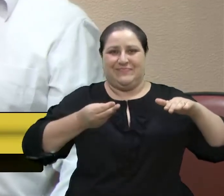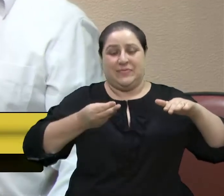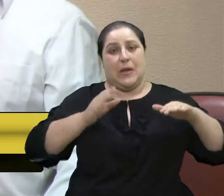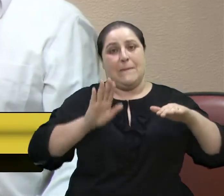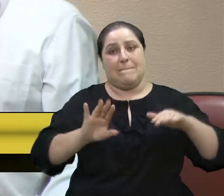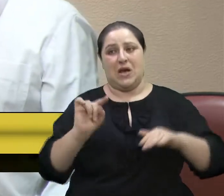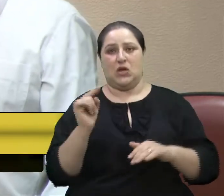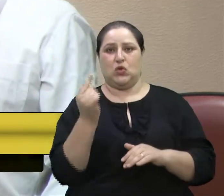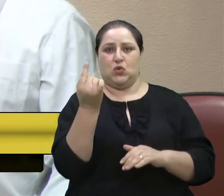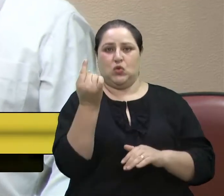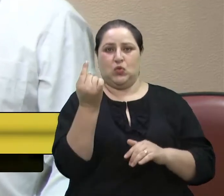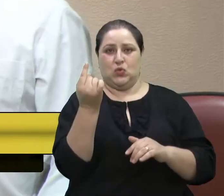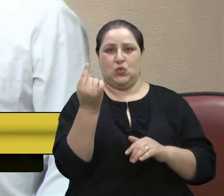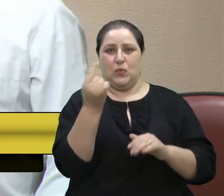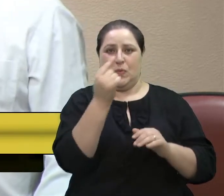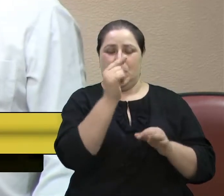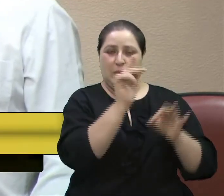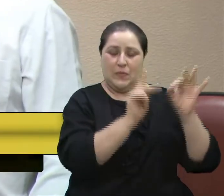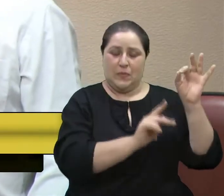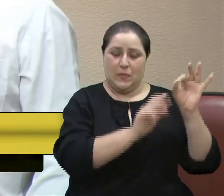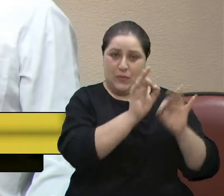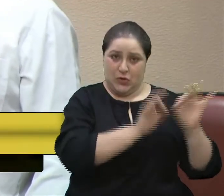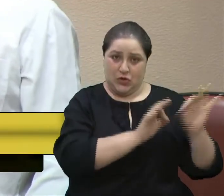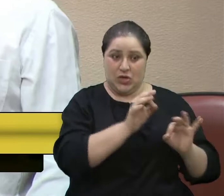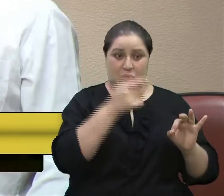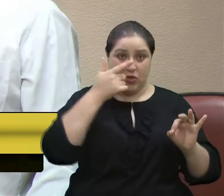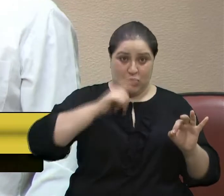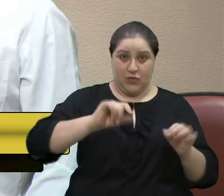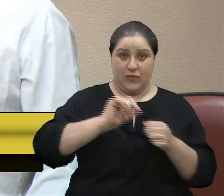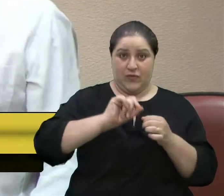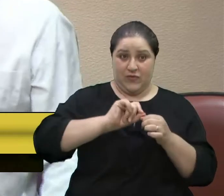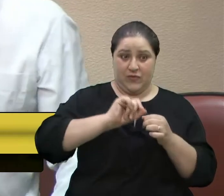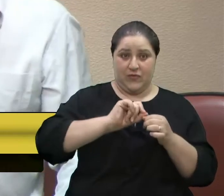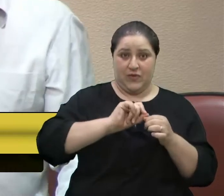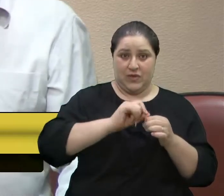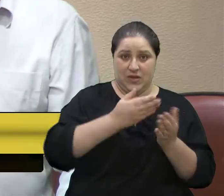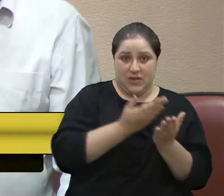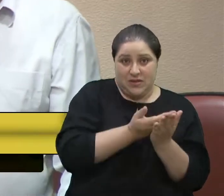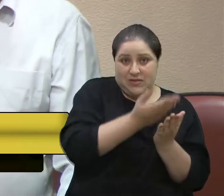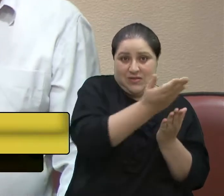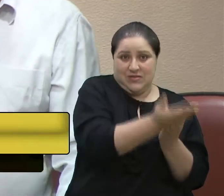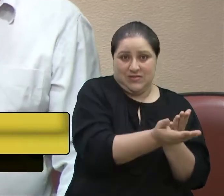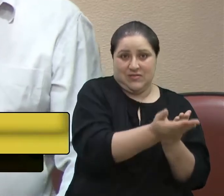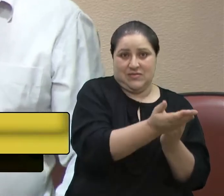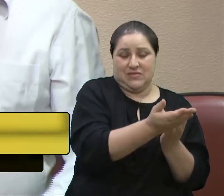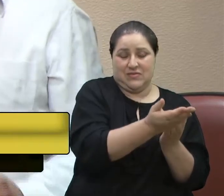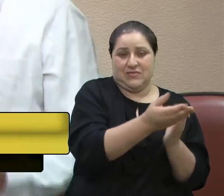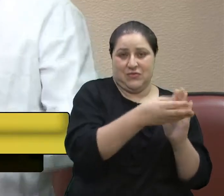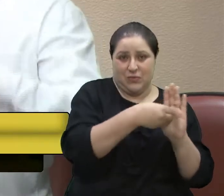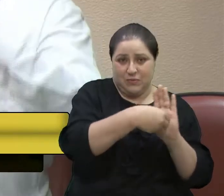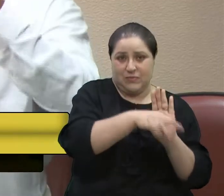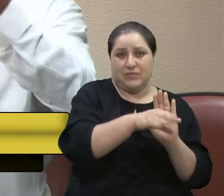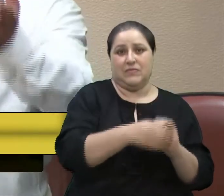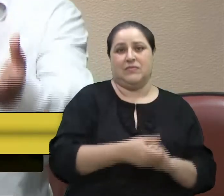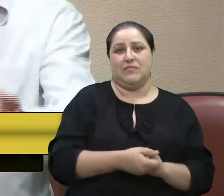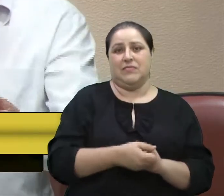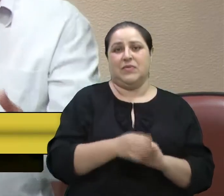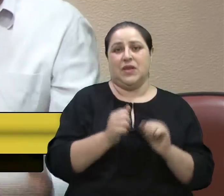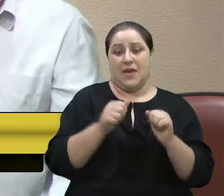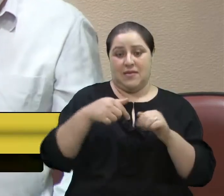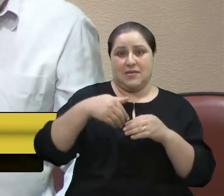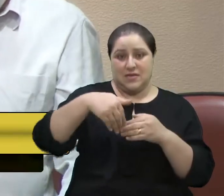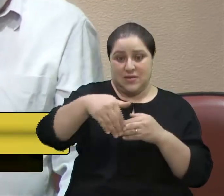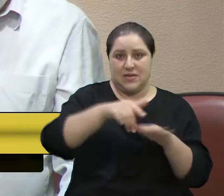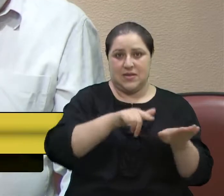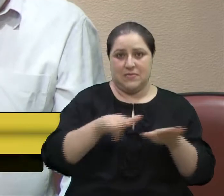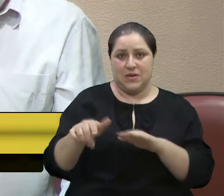deles, que vou protocolar novamente esta semana, em concominância